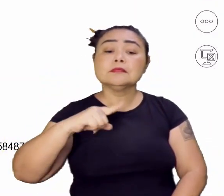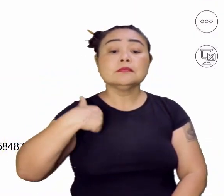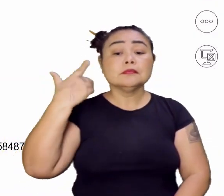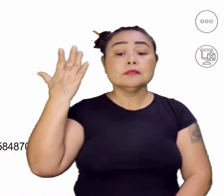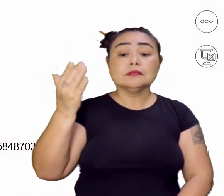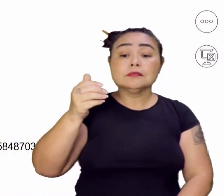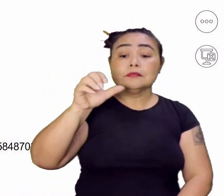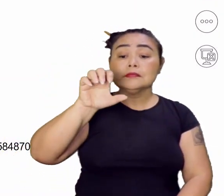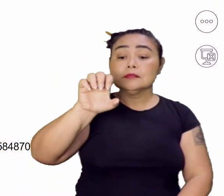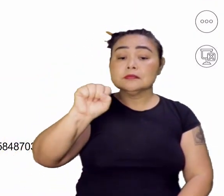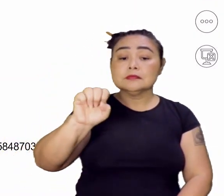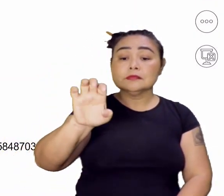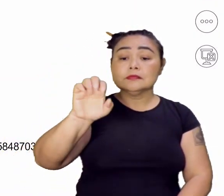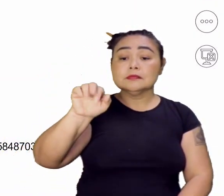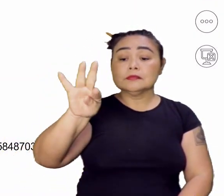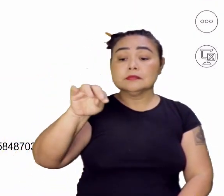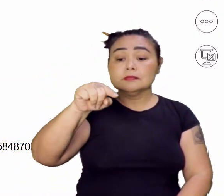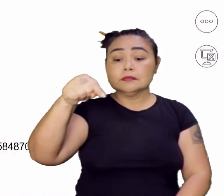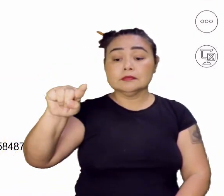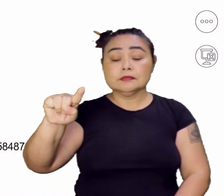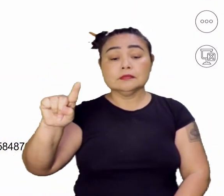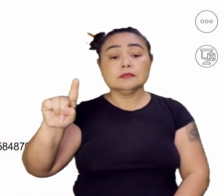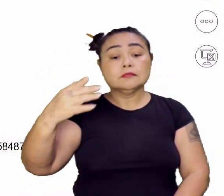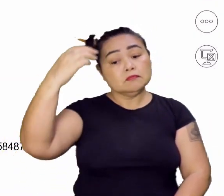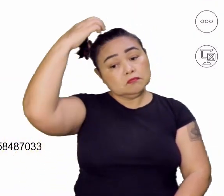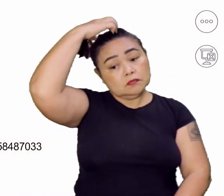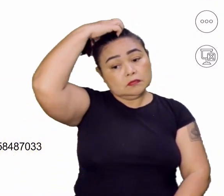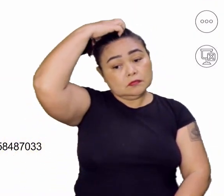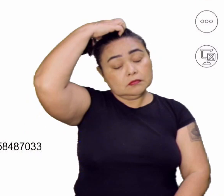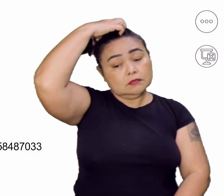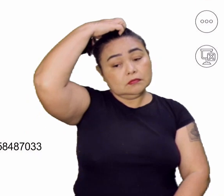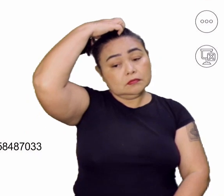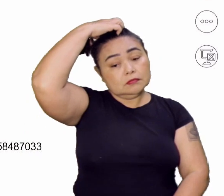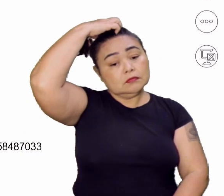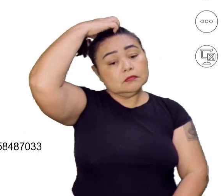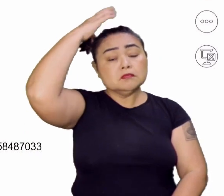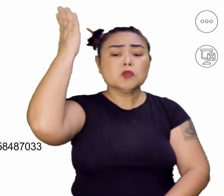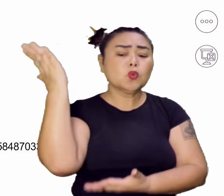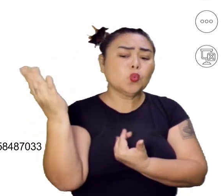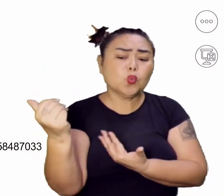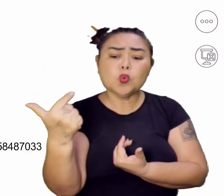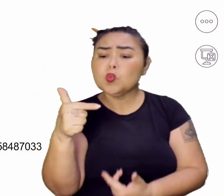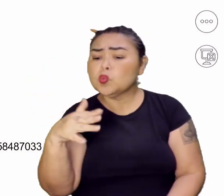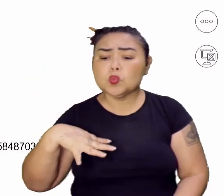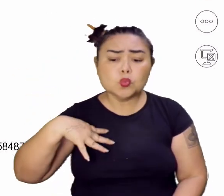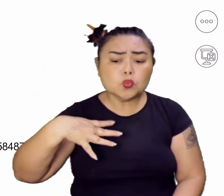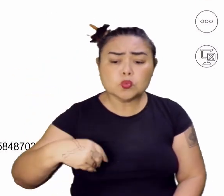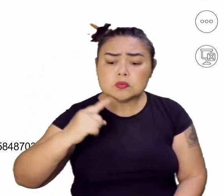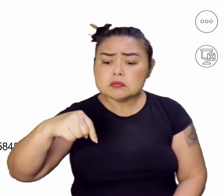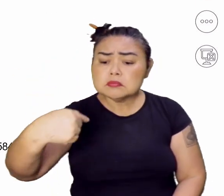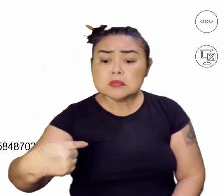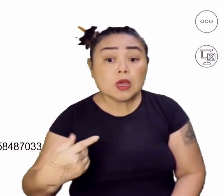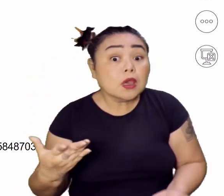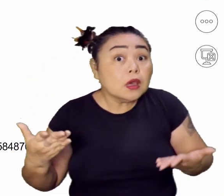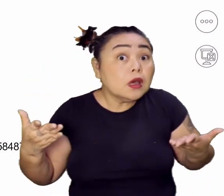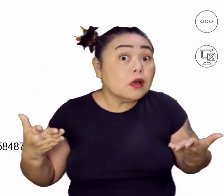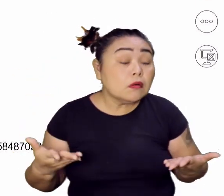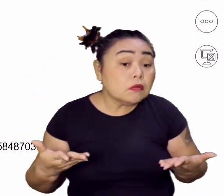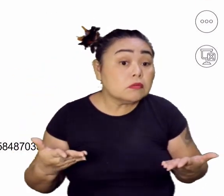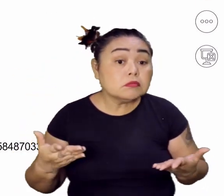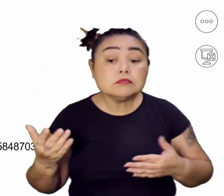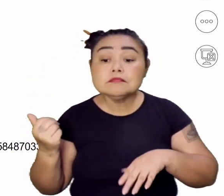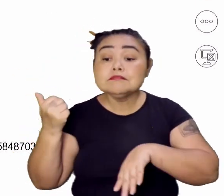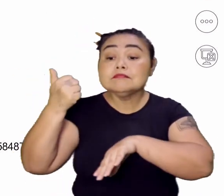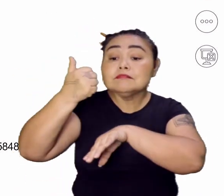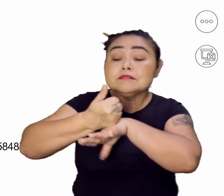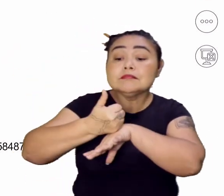Sebastião, a foto dele. Porque, Dom Sebastião era muito jovem, não tinha filho. E agora, quem assume no